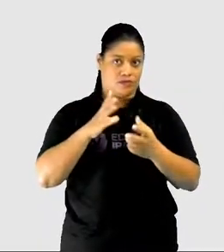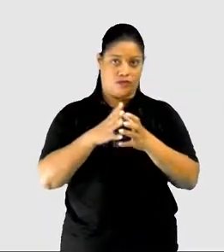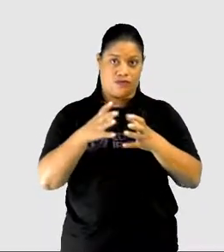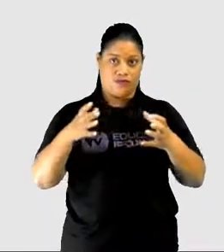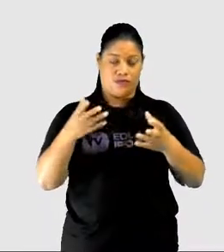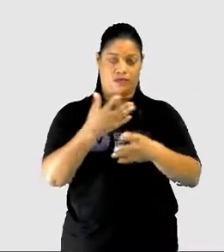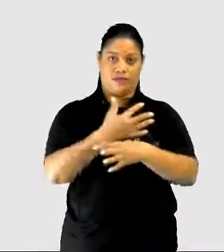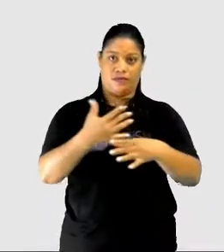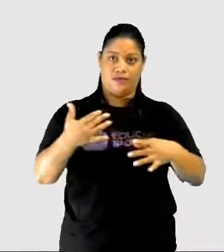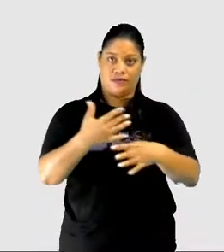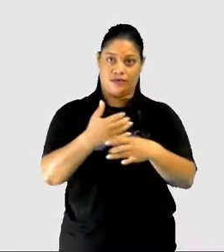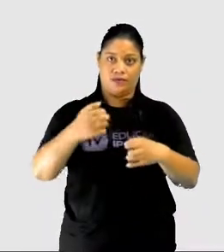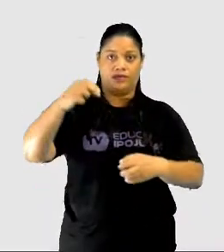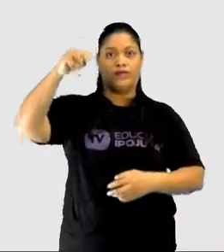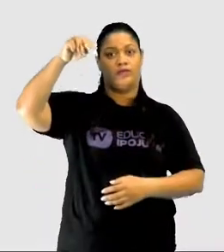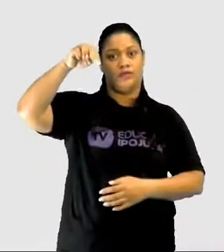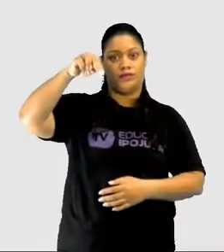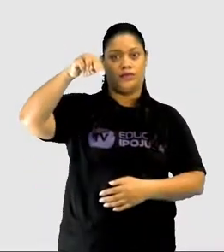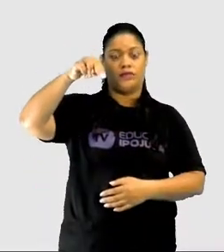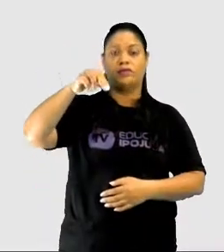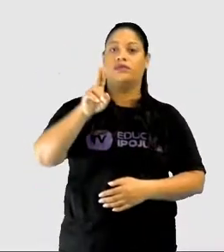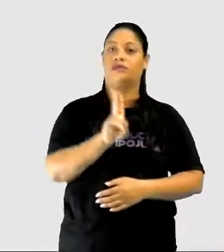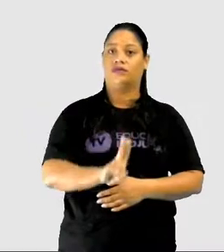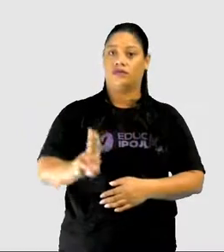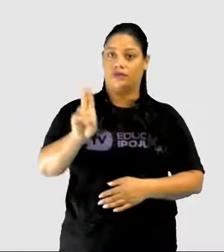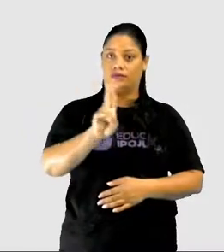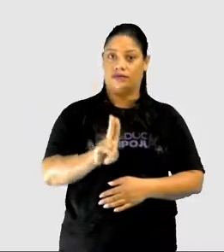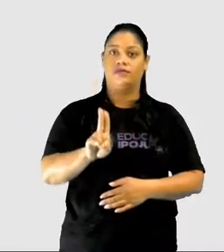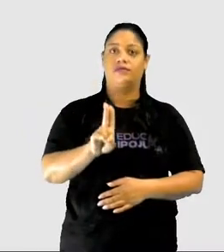cidades da região norte, são através dos rios.